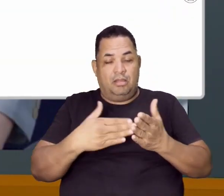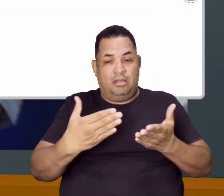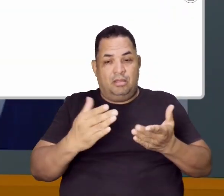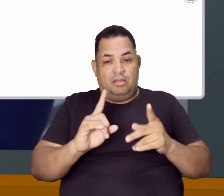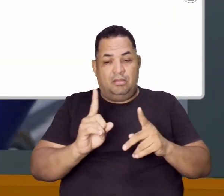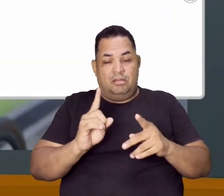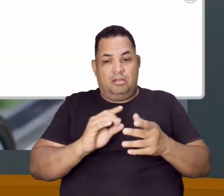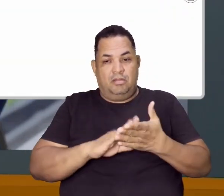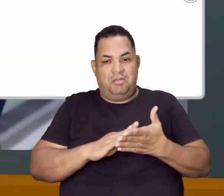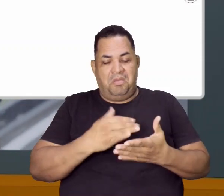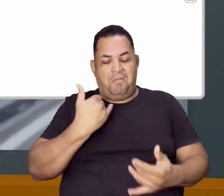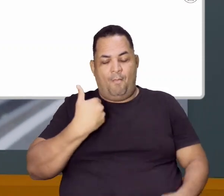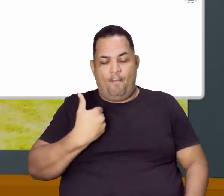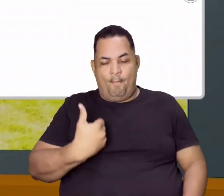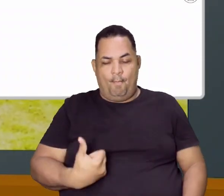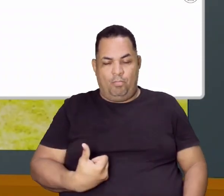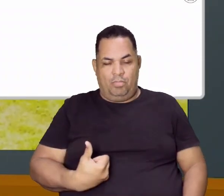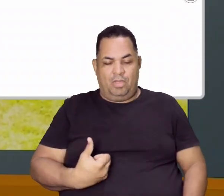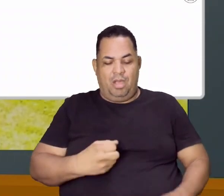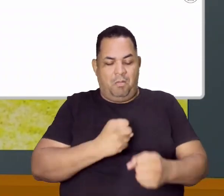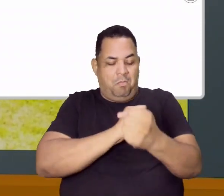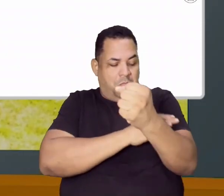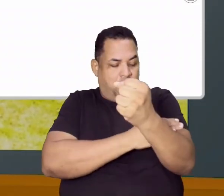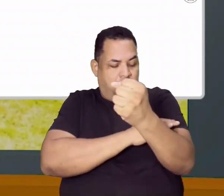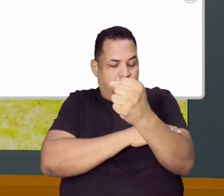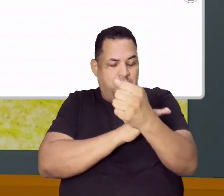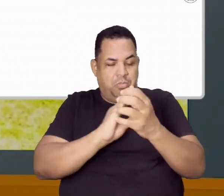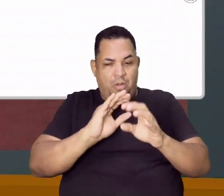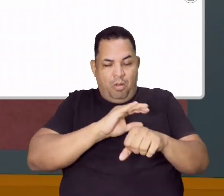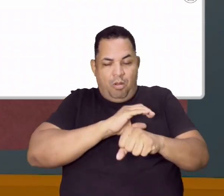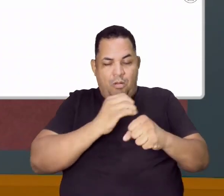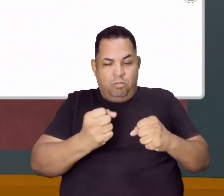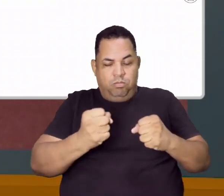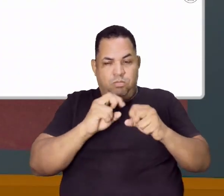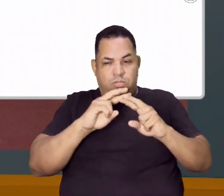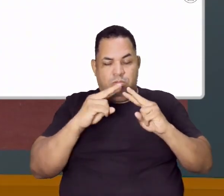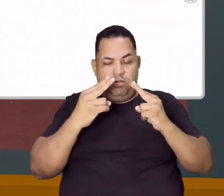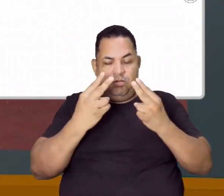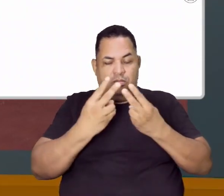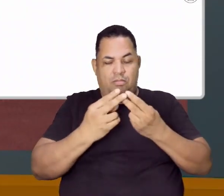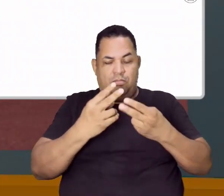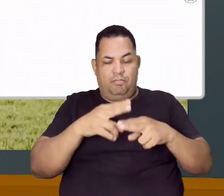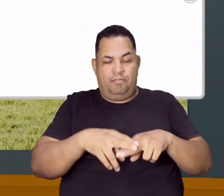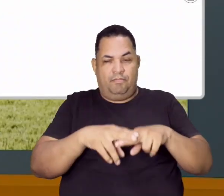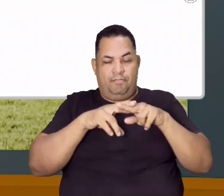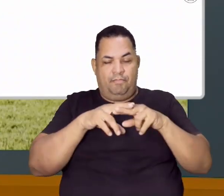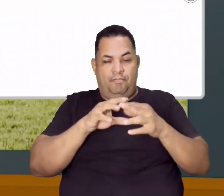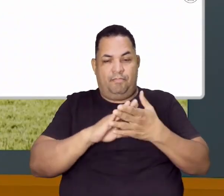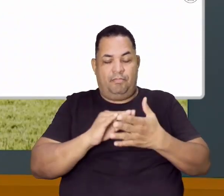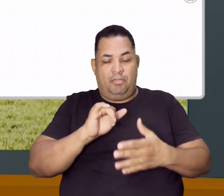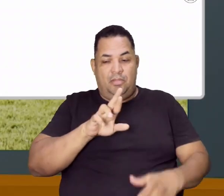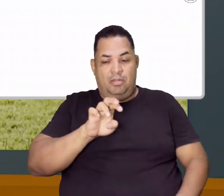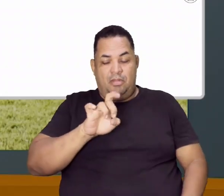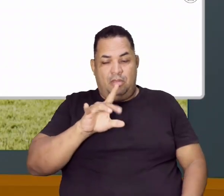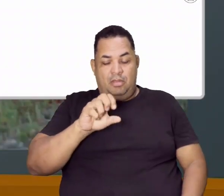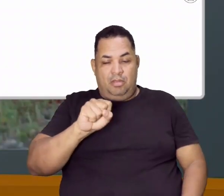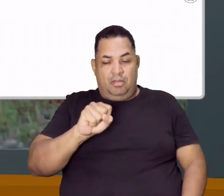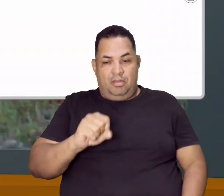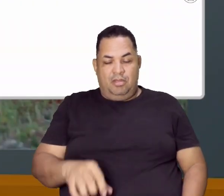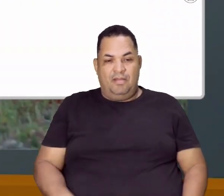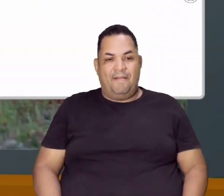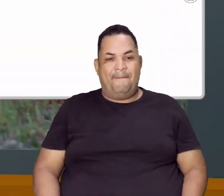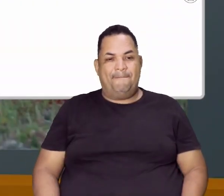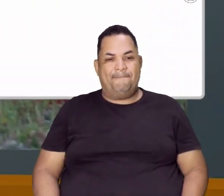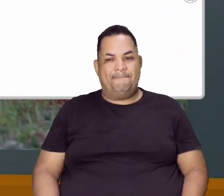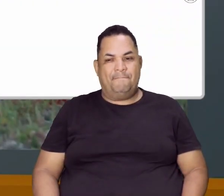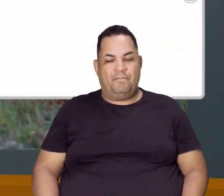não é magérrimo, ele é musculoso, ele tem volume, tá? Então é por isso que é considerado como reversa. Essa vigorexia